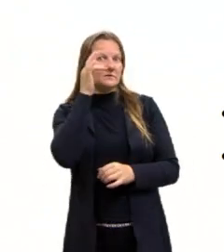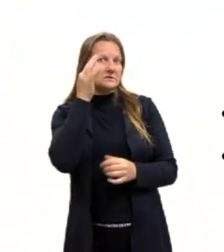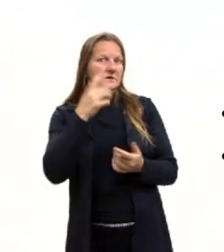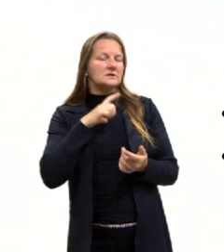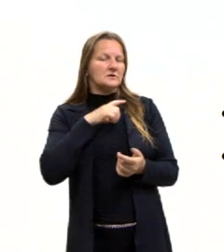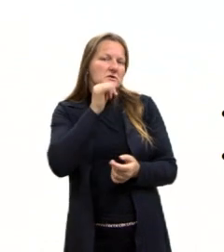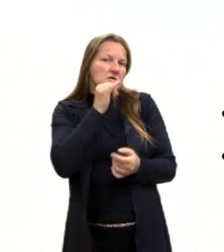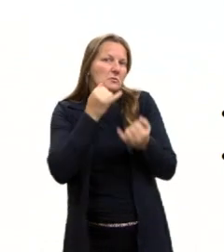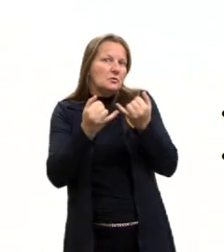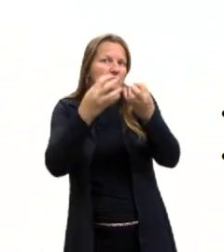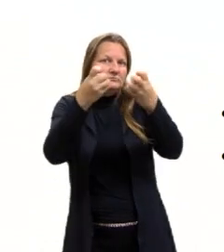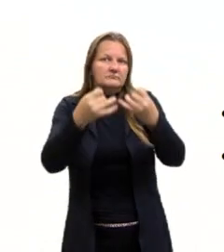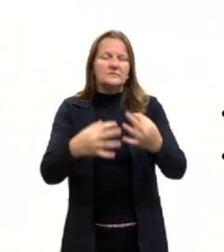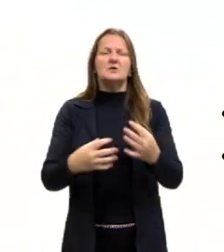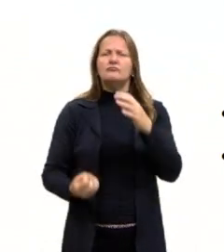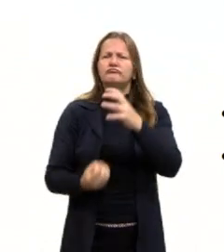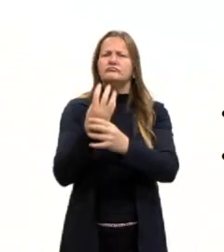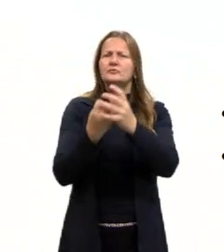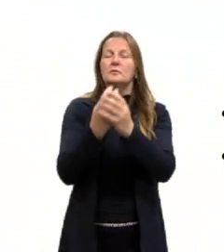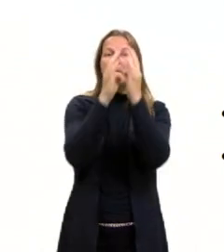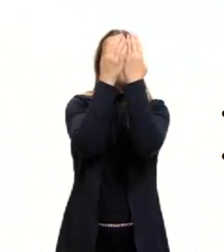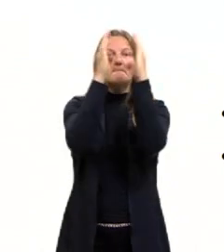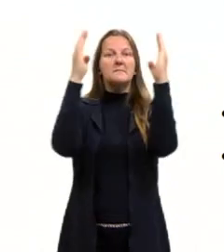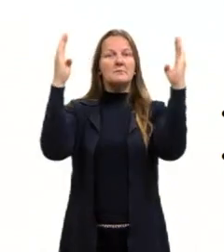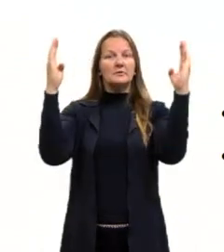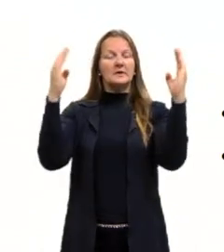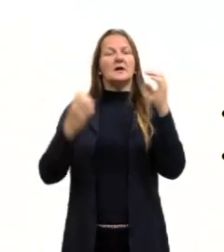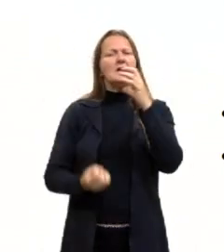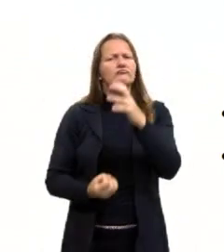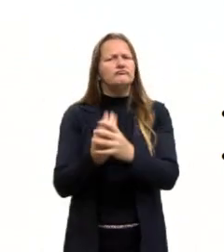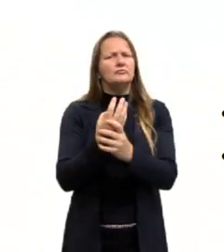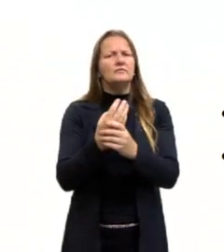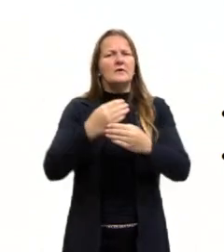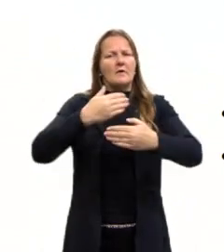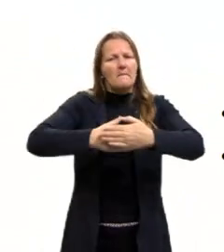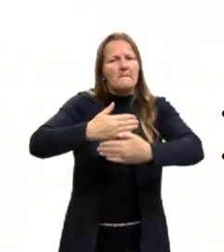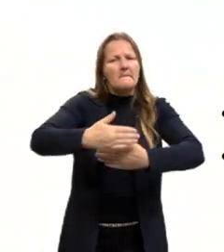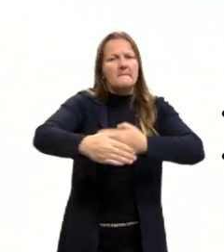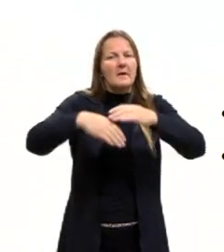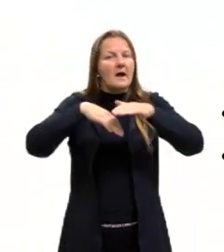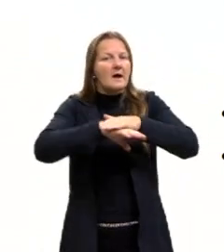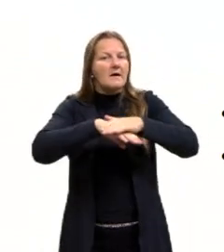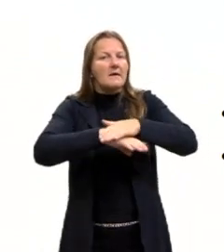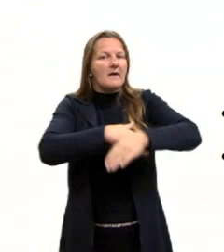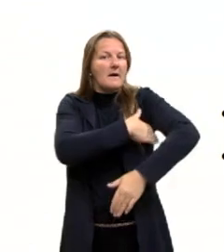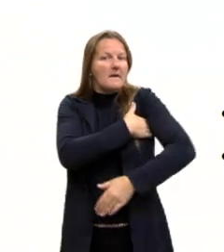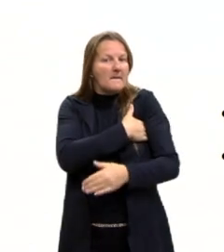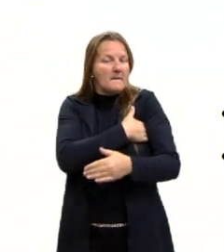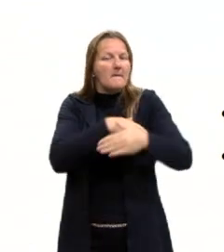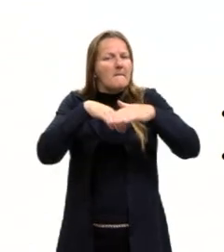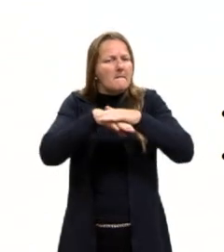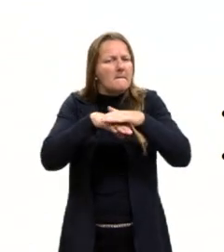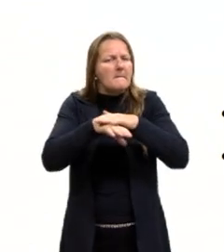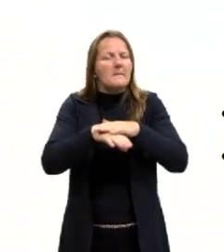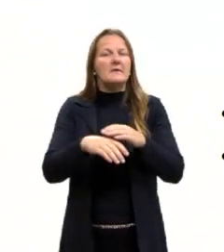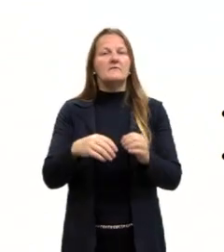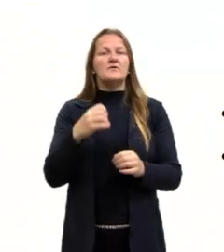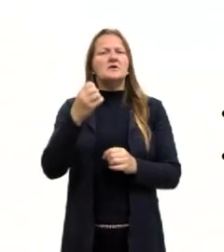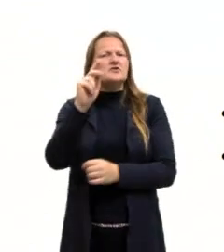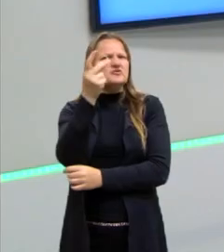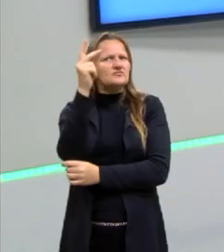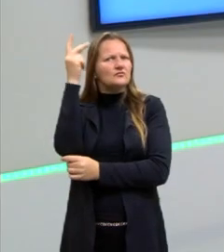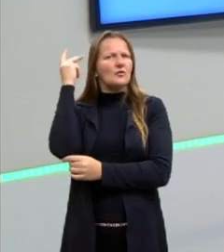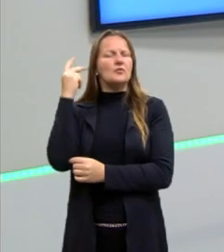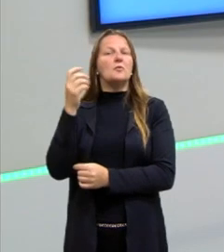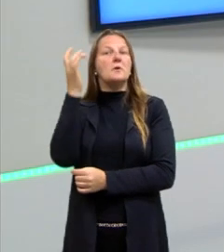exemplo, surgem as bibliotecas, surgem os arquivos históricos, que seriam instituições fundamentais para se manter a